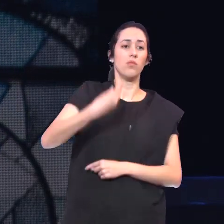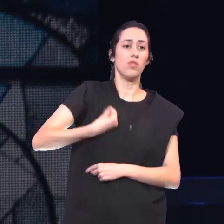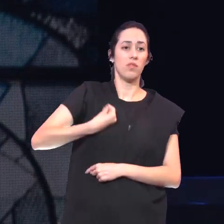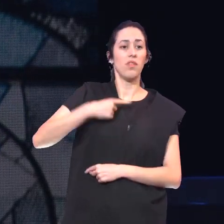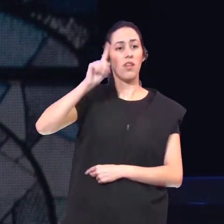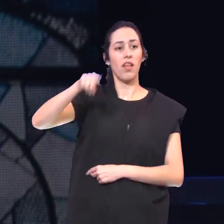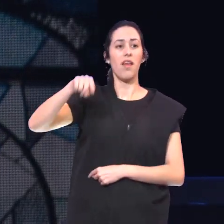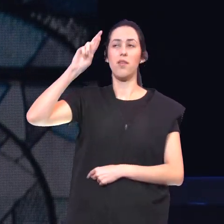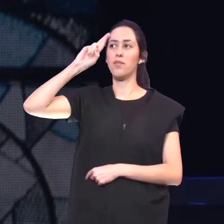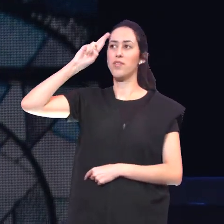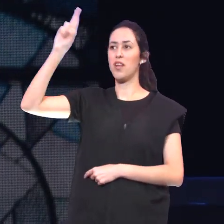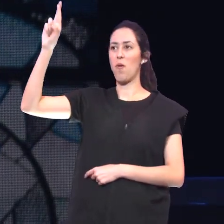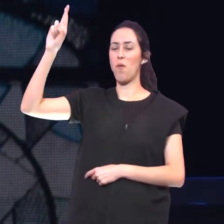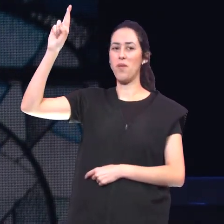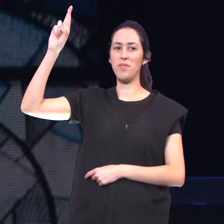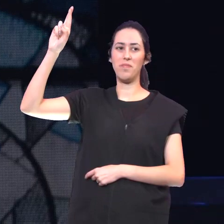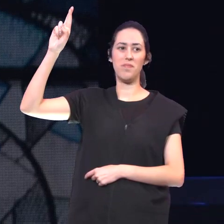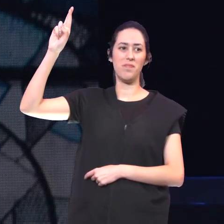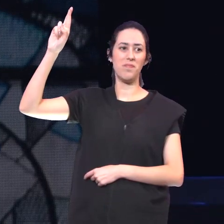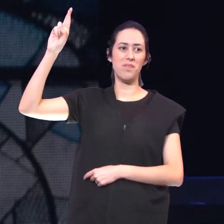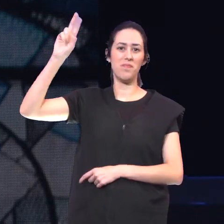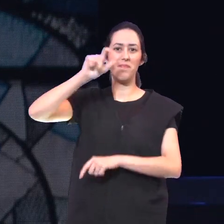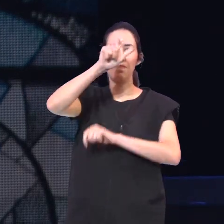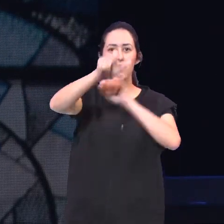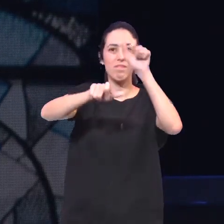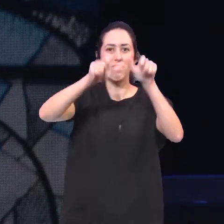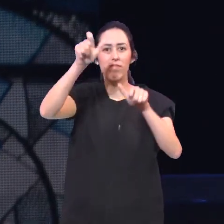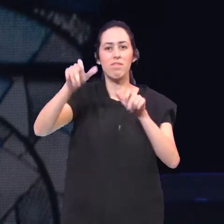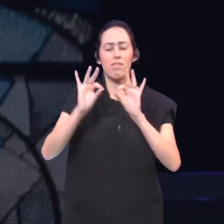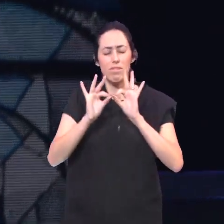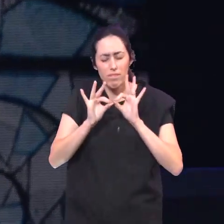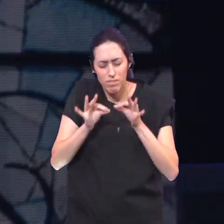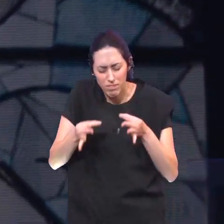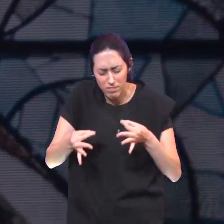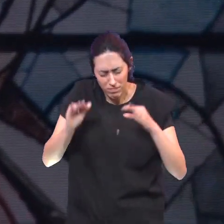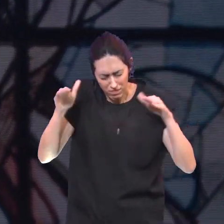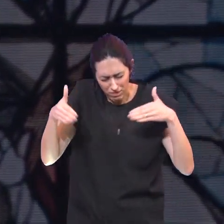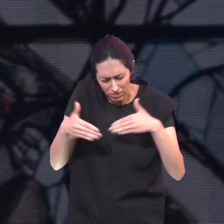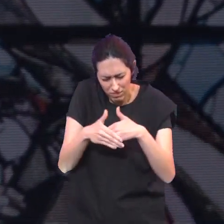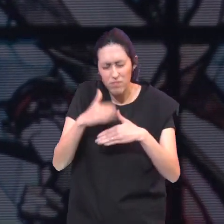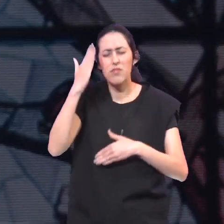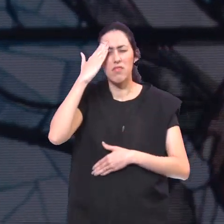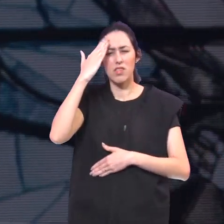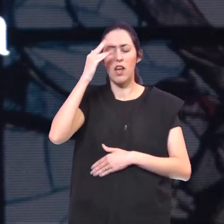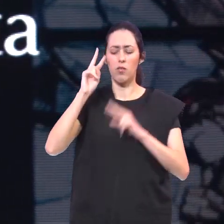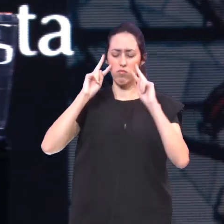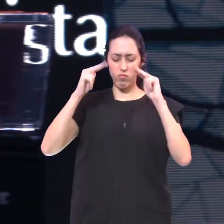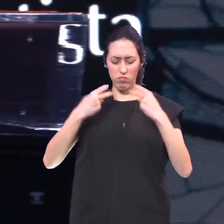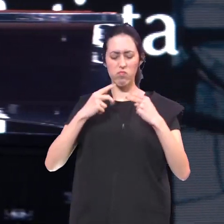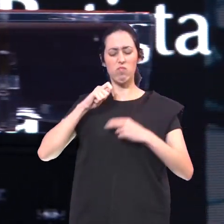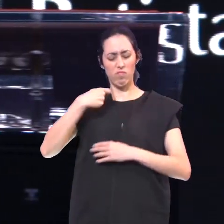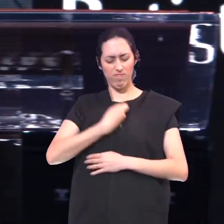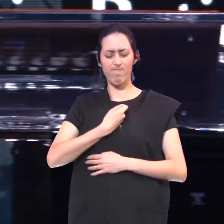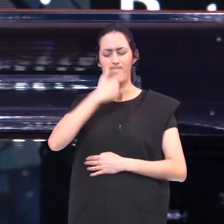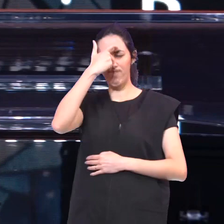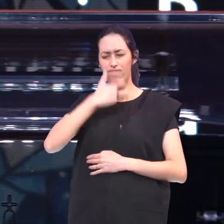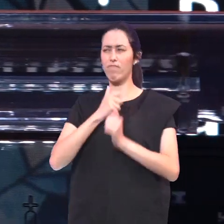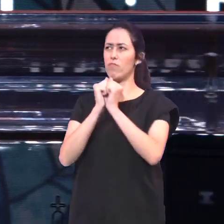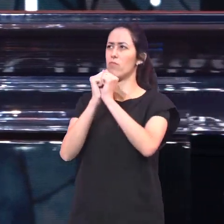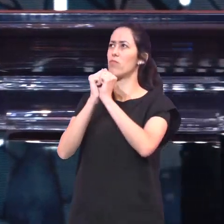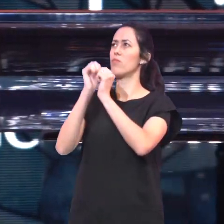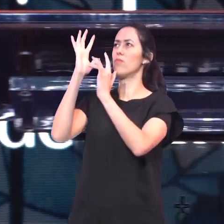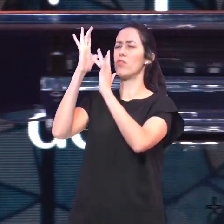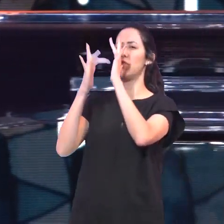Senhor O pequenino Ele sabe Quem ele É em Cristo E Cristo Disse Lá em